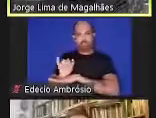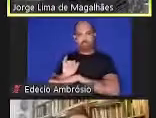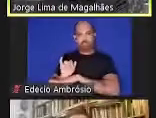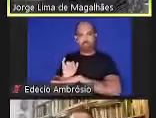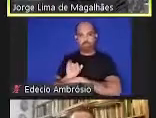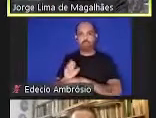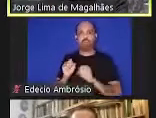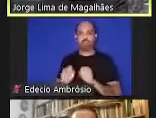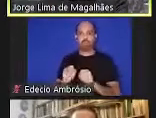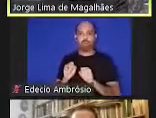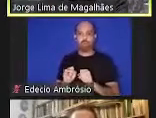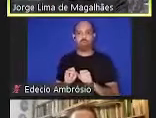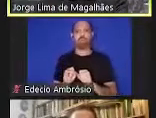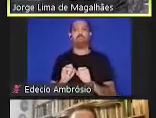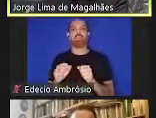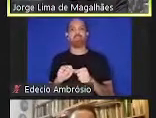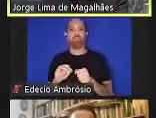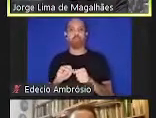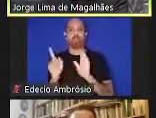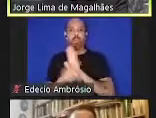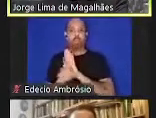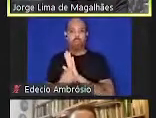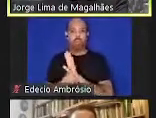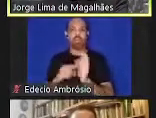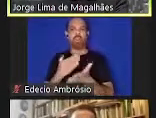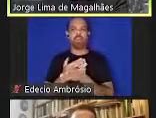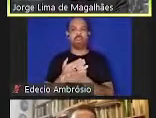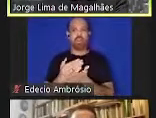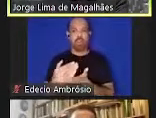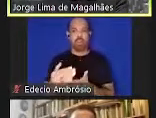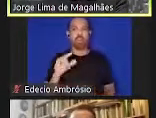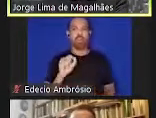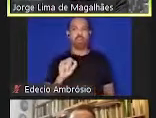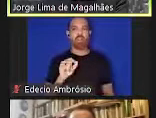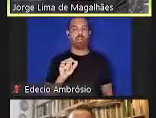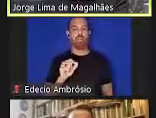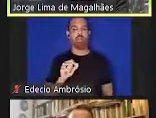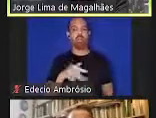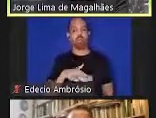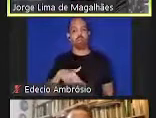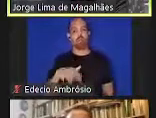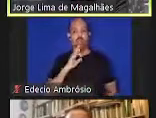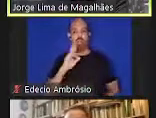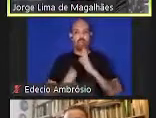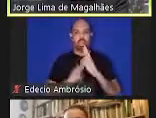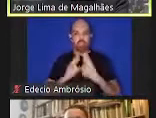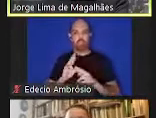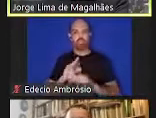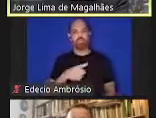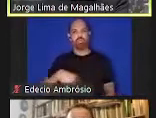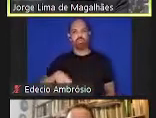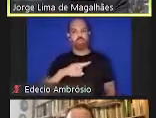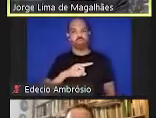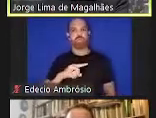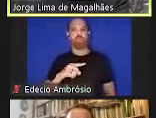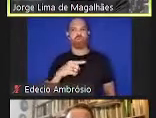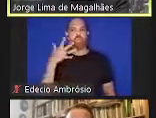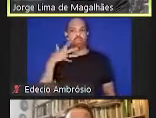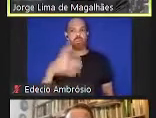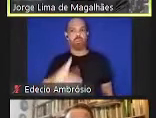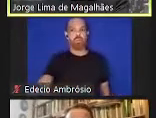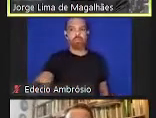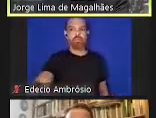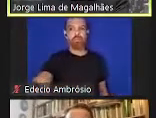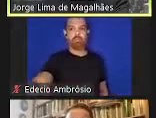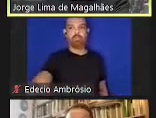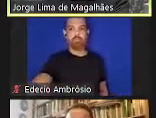fazer as suas questões e sendo colocadas para a resposta dos nossos palestrantes. Então, mais